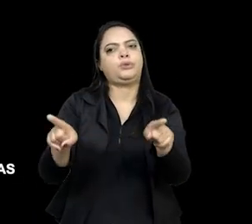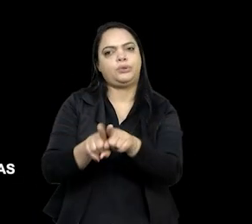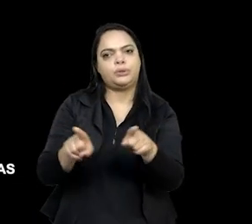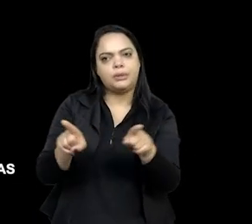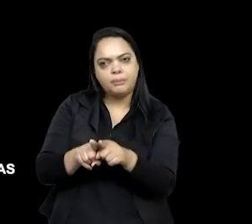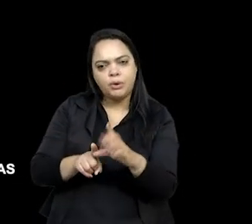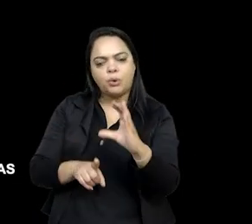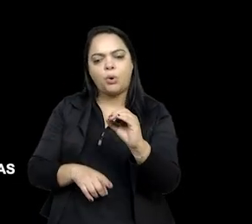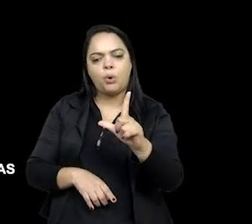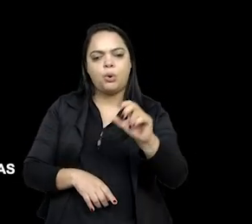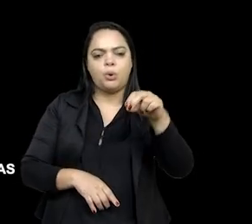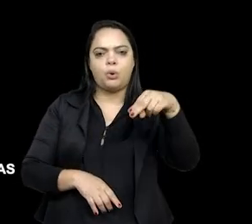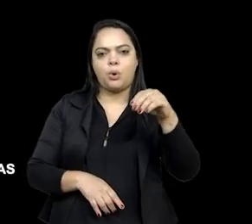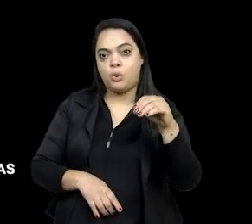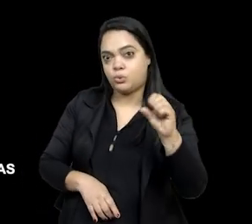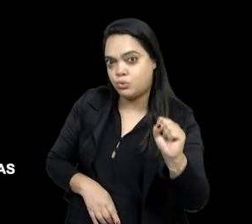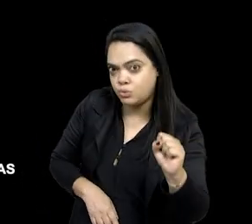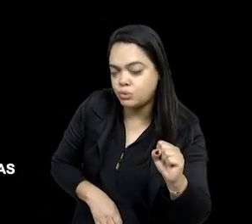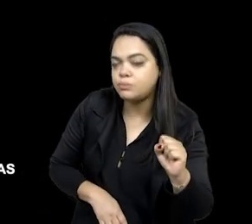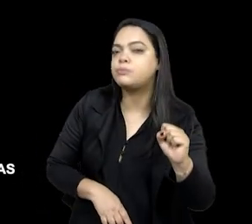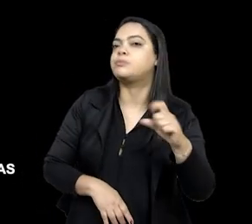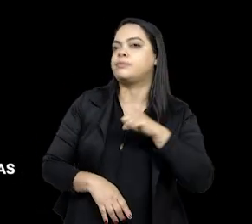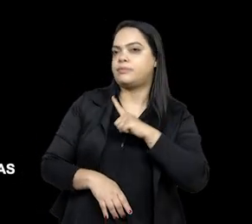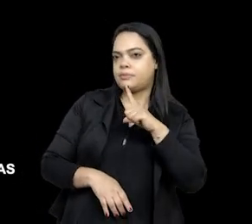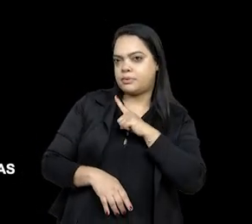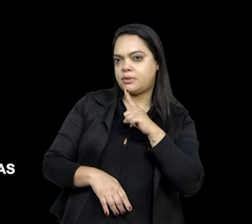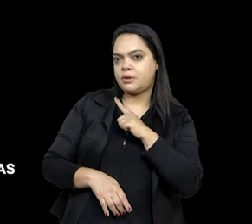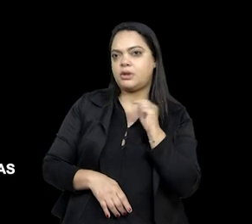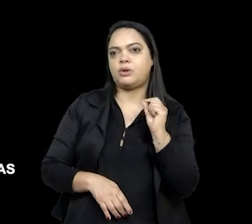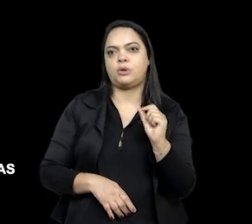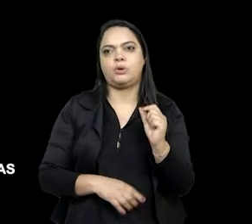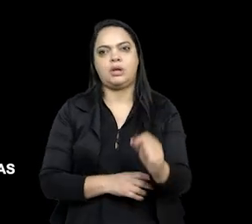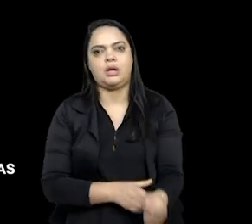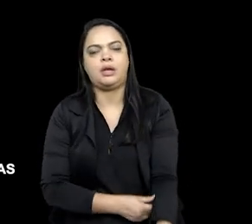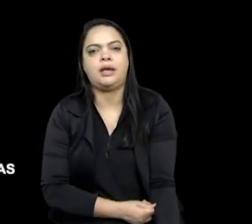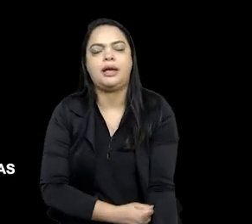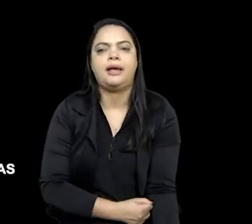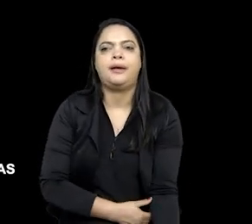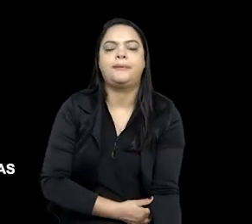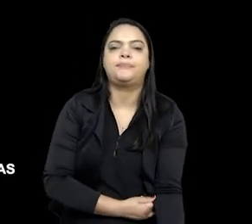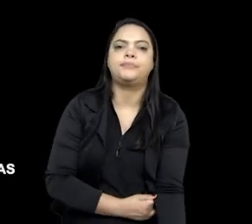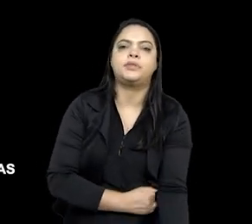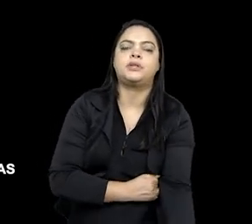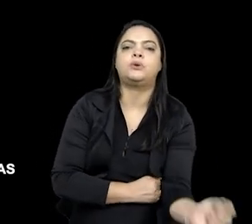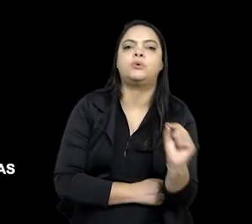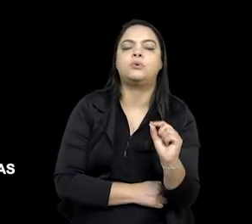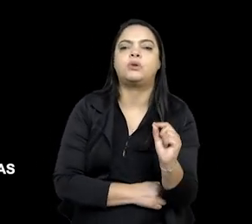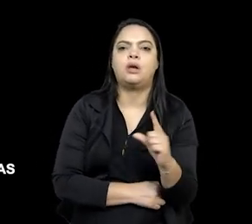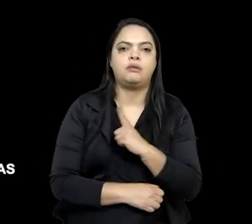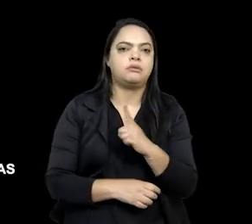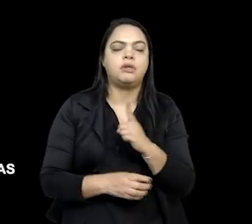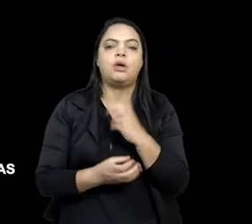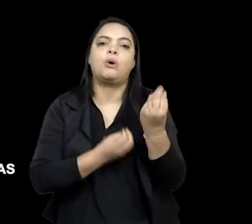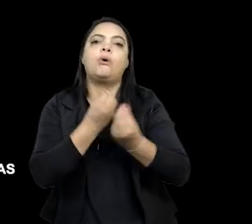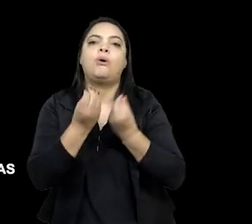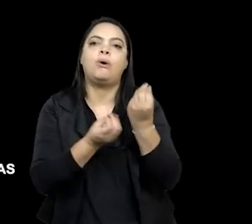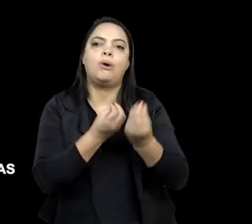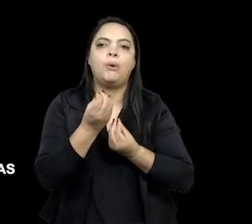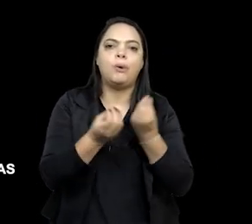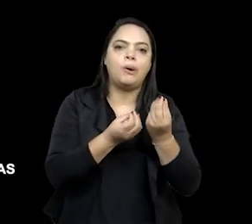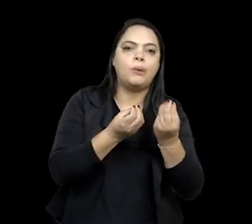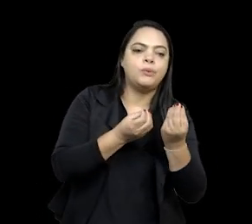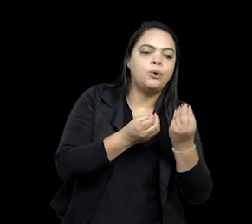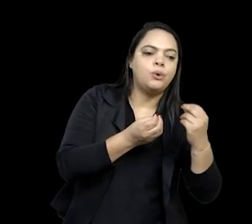transformaram em indígenas, né, em índios. Essa categoria índia, necessariamente, ela se forma no contato, né, com o não